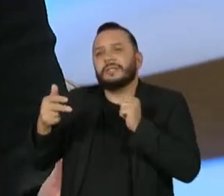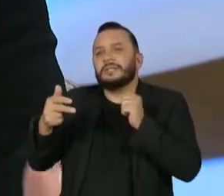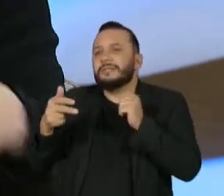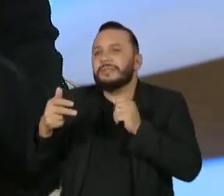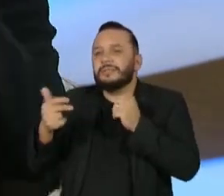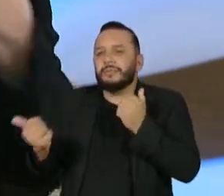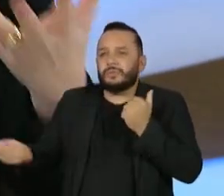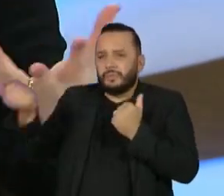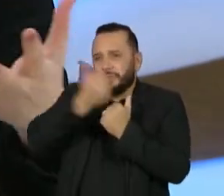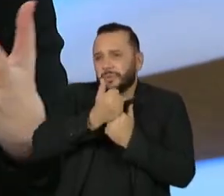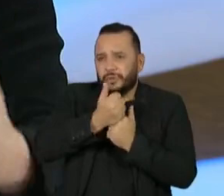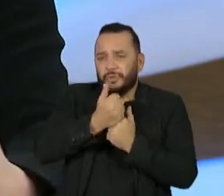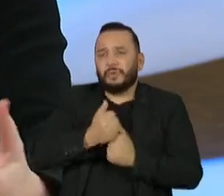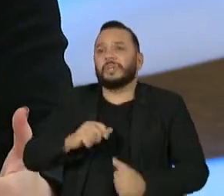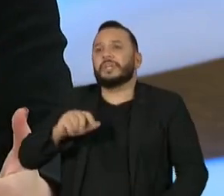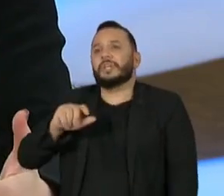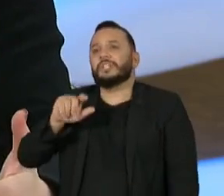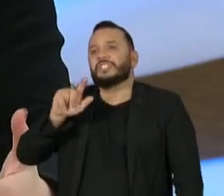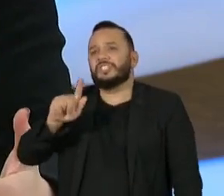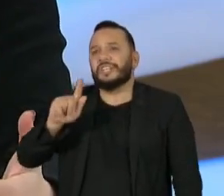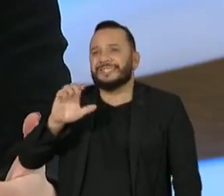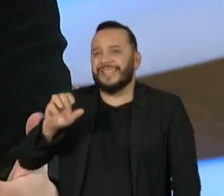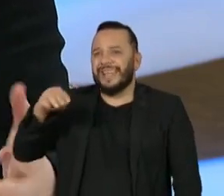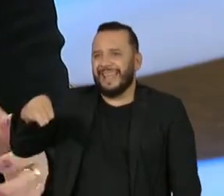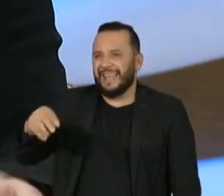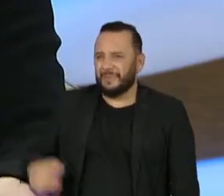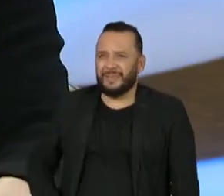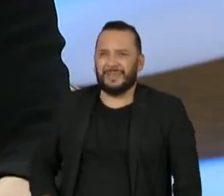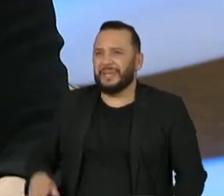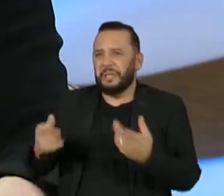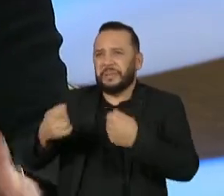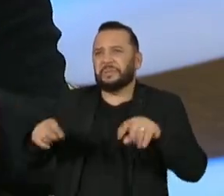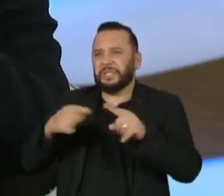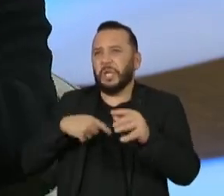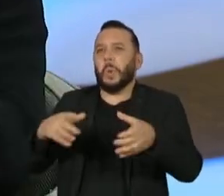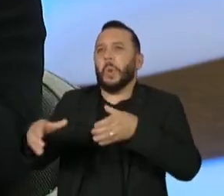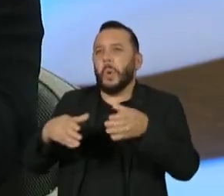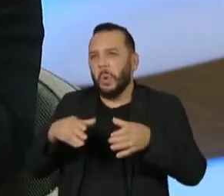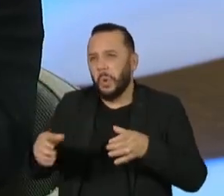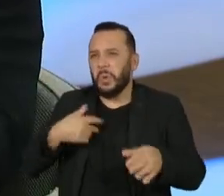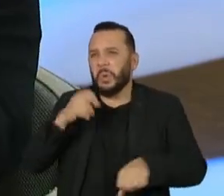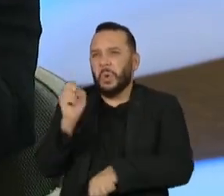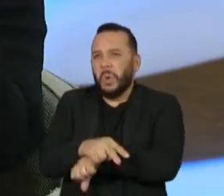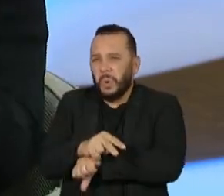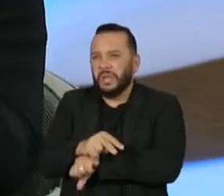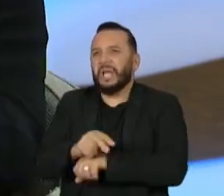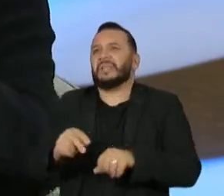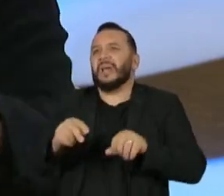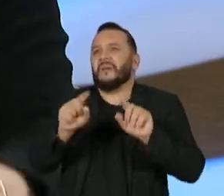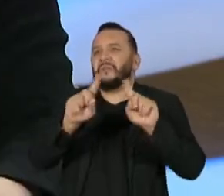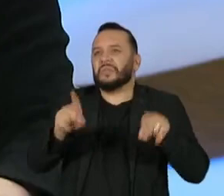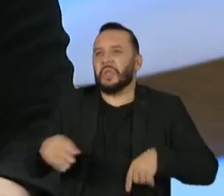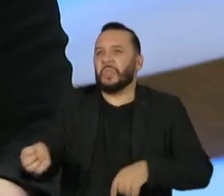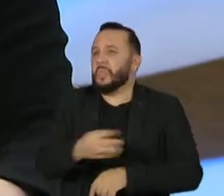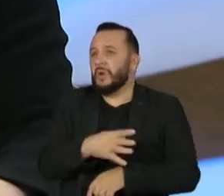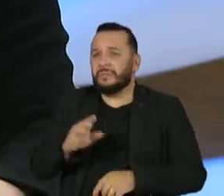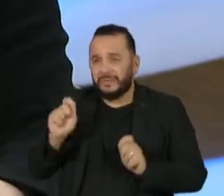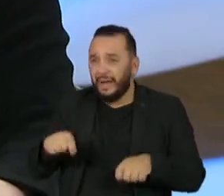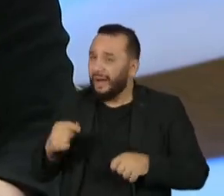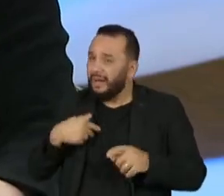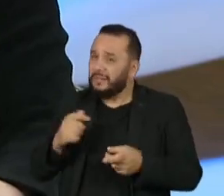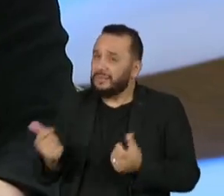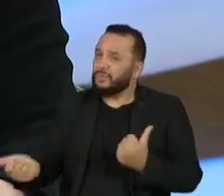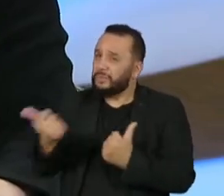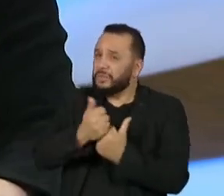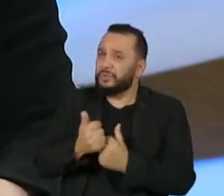municipais, não precisando fazer novos concursos de contratar pessoas, mas também utilizando desse governo digital